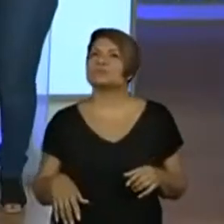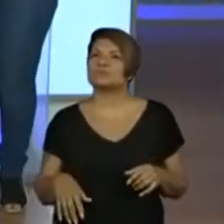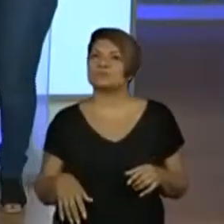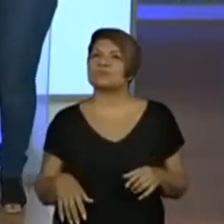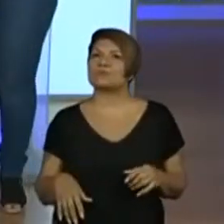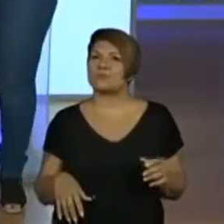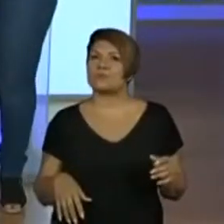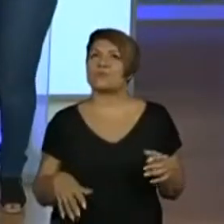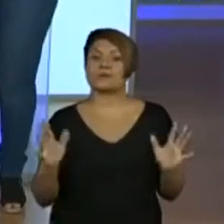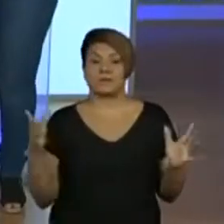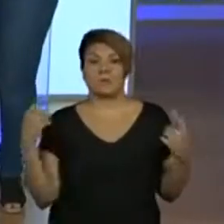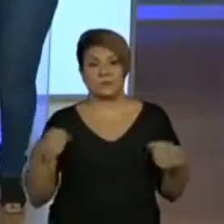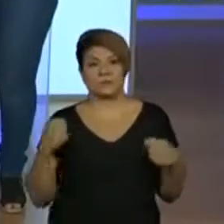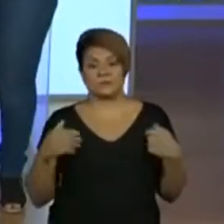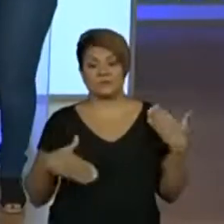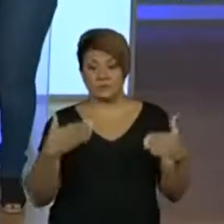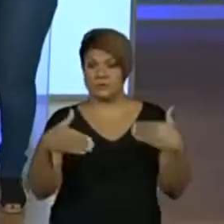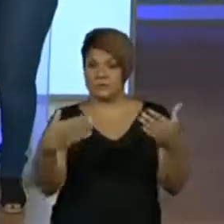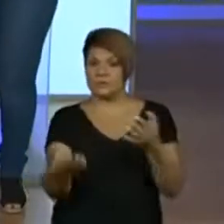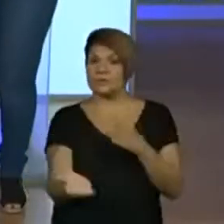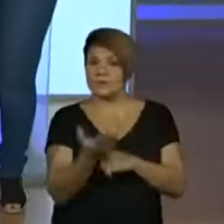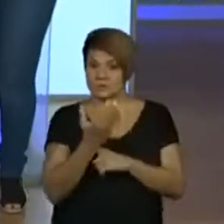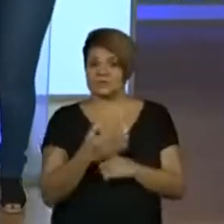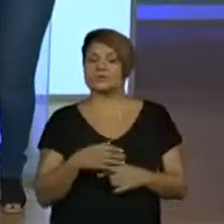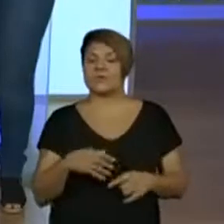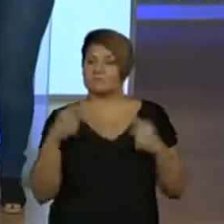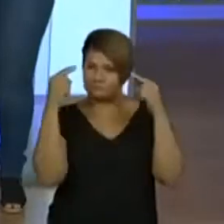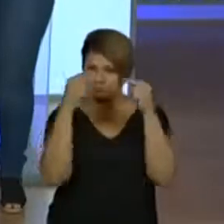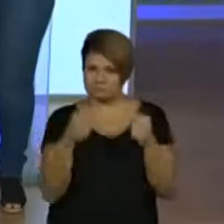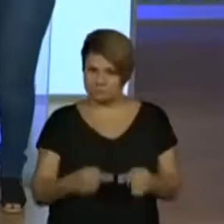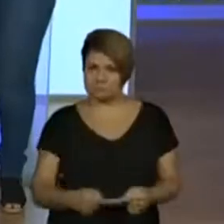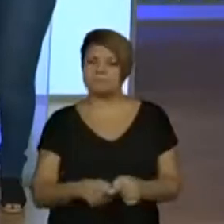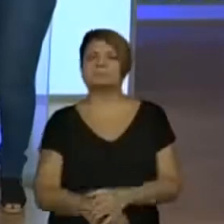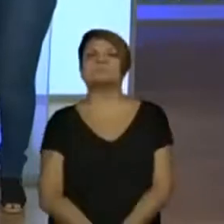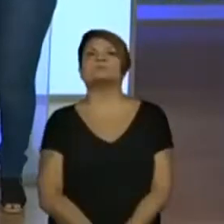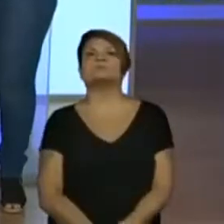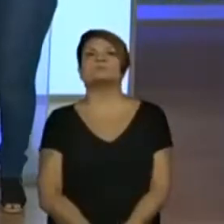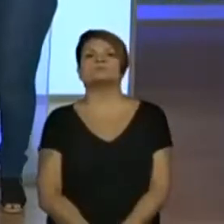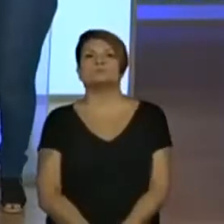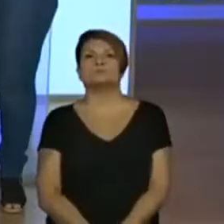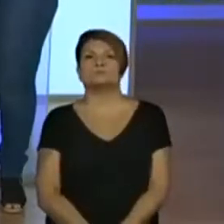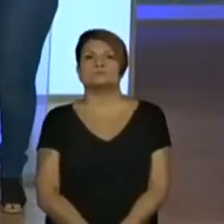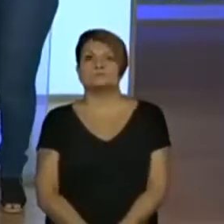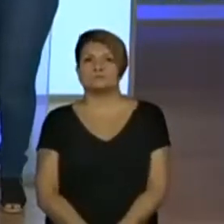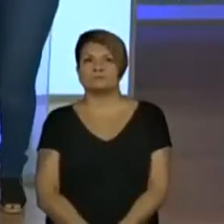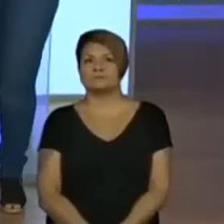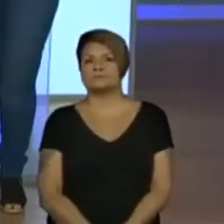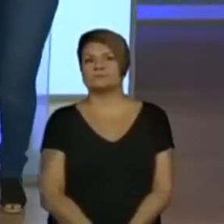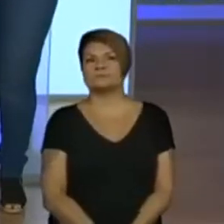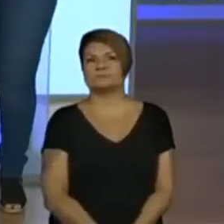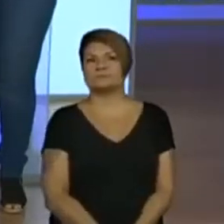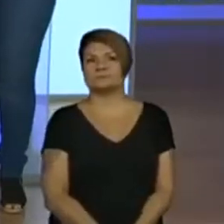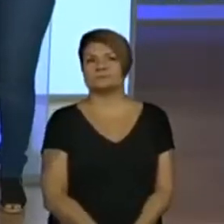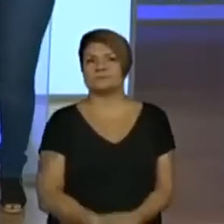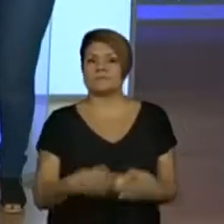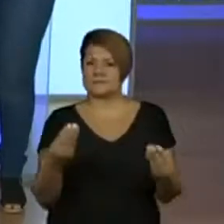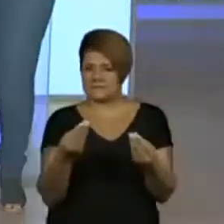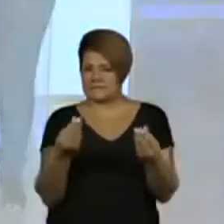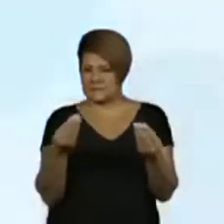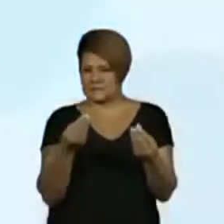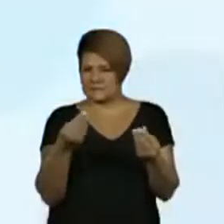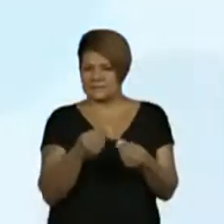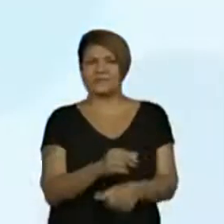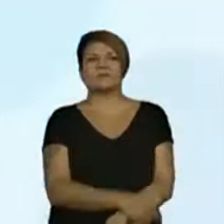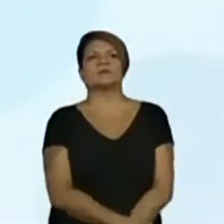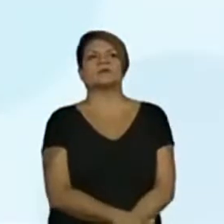corpo. o pelo ajuda nesse processo de manter a temperatura adequada. Perfeito. Então, eu vou colocar a sensibilidade. Sim. Lembrando